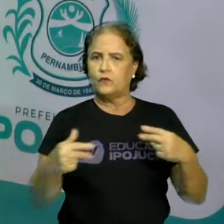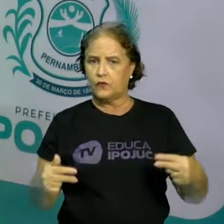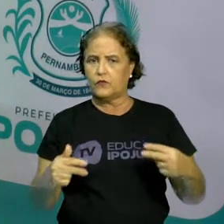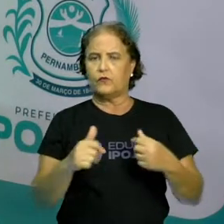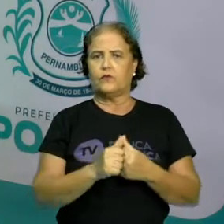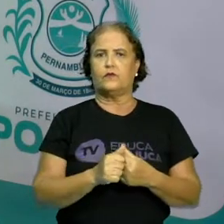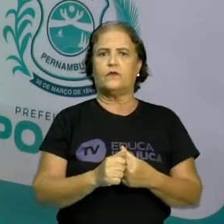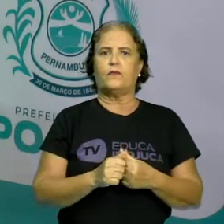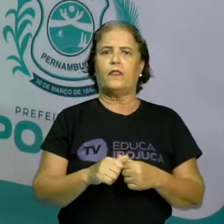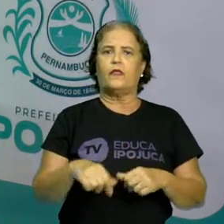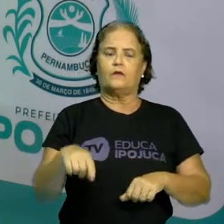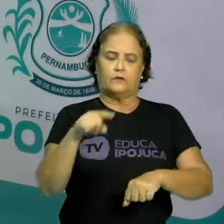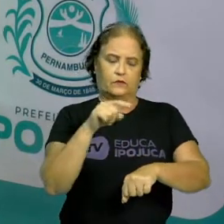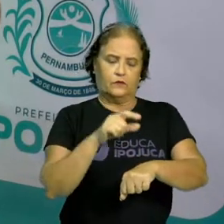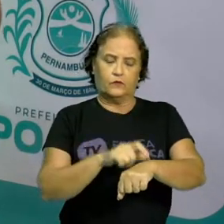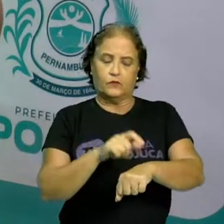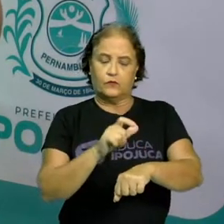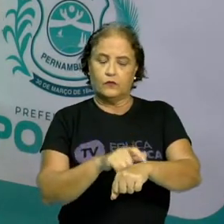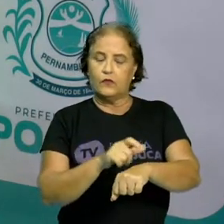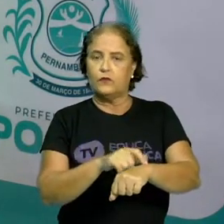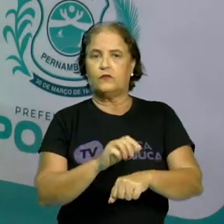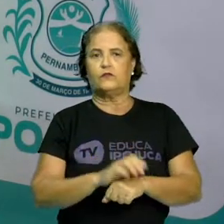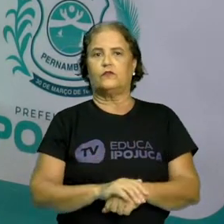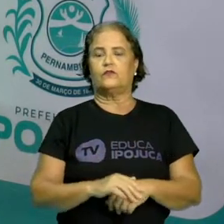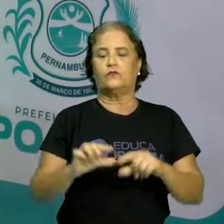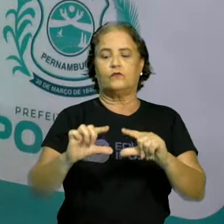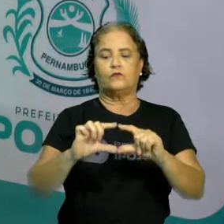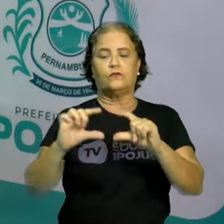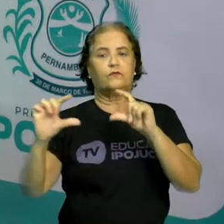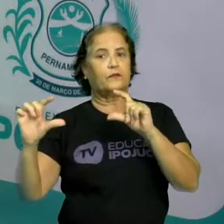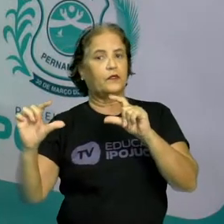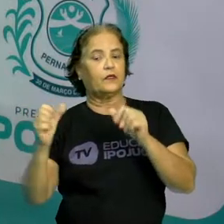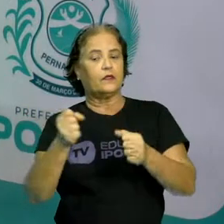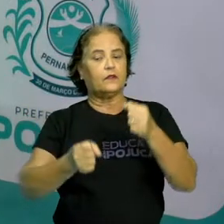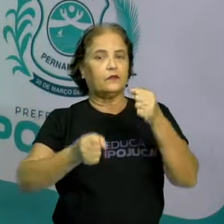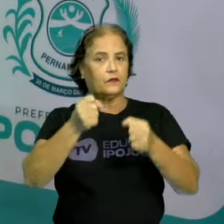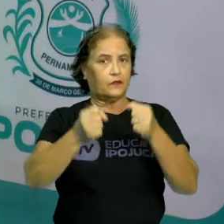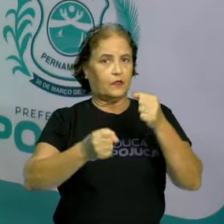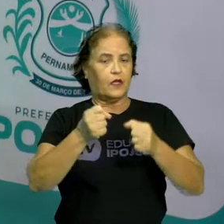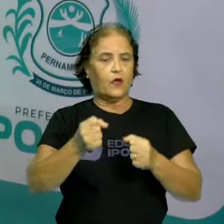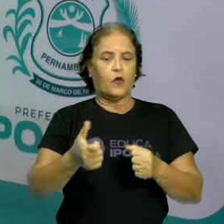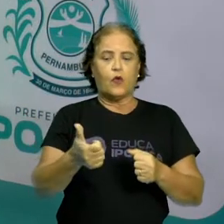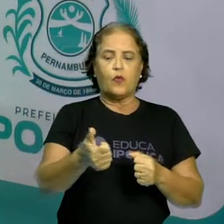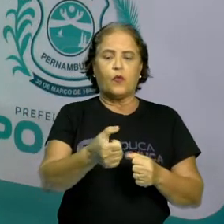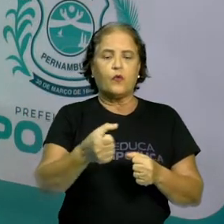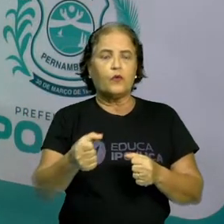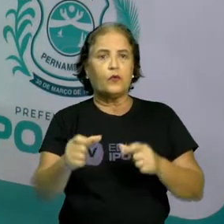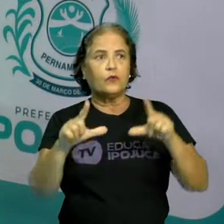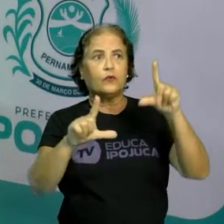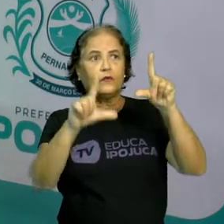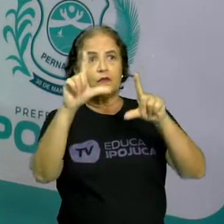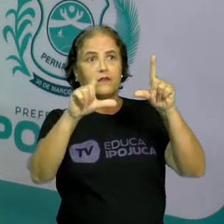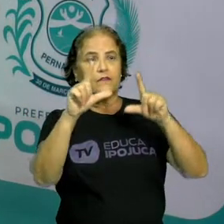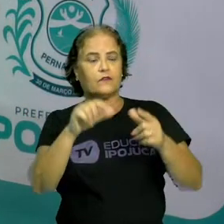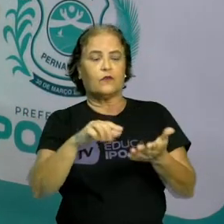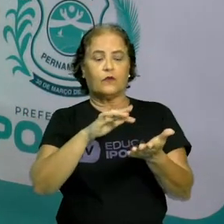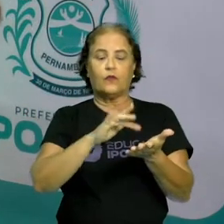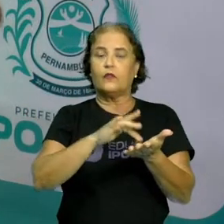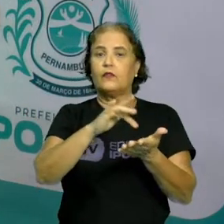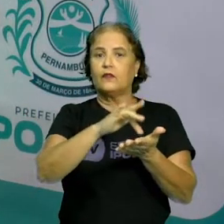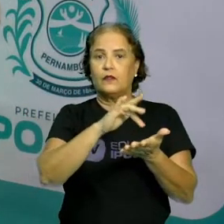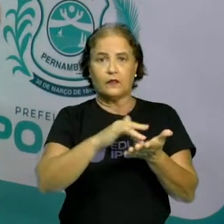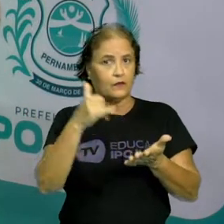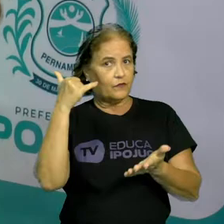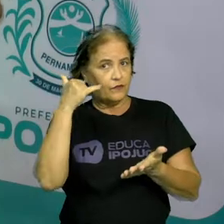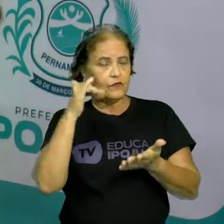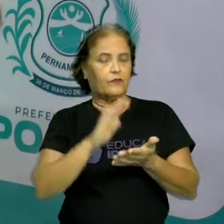relógio, na placa de automóvel, no controle da televisão, no telefone e em